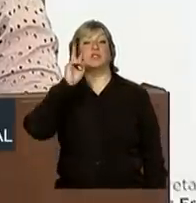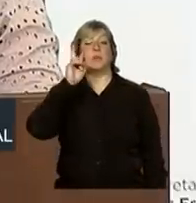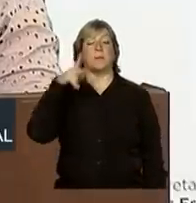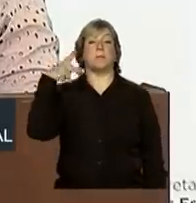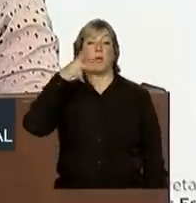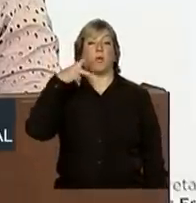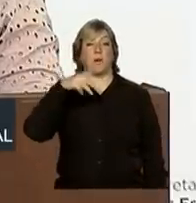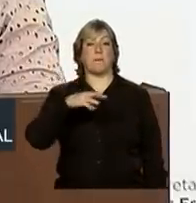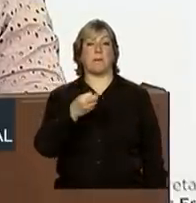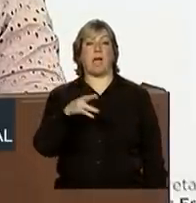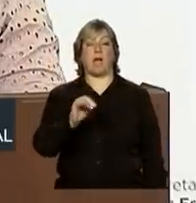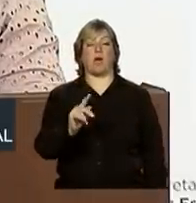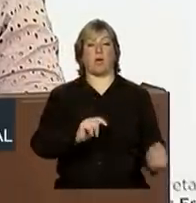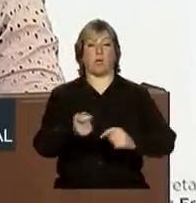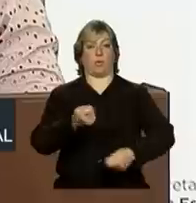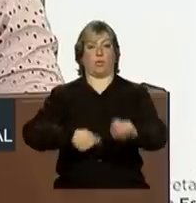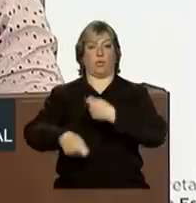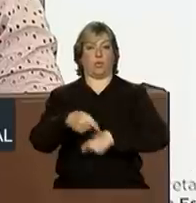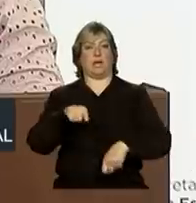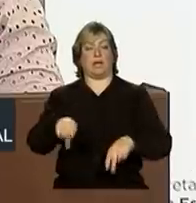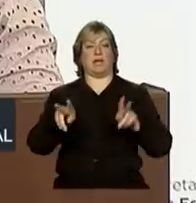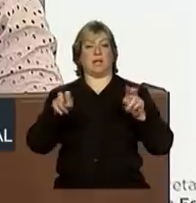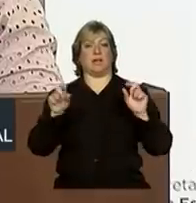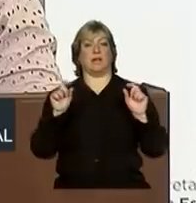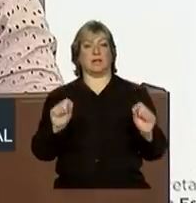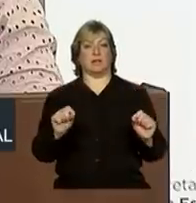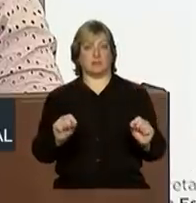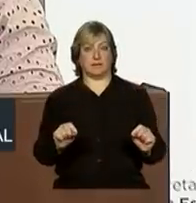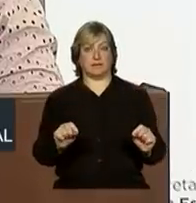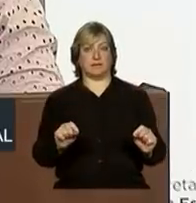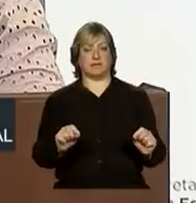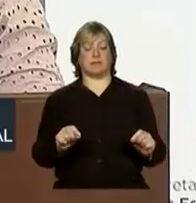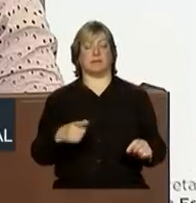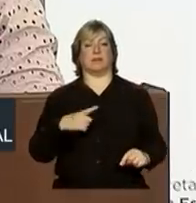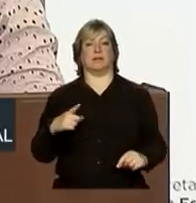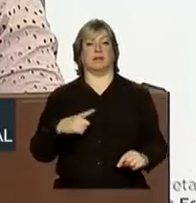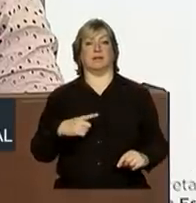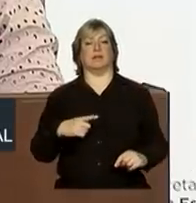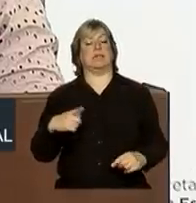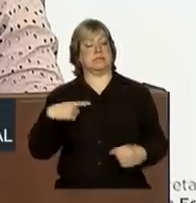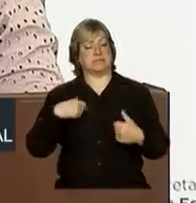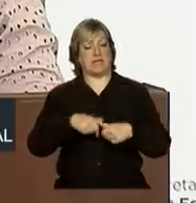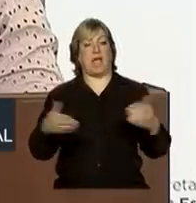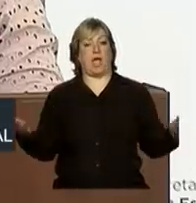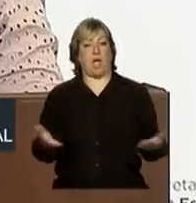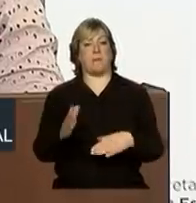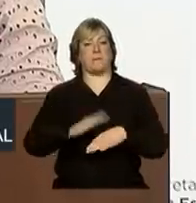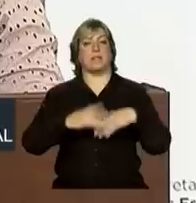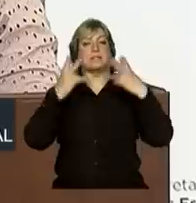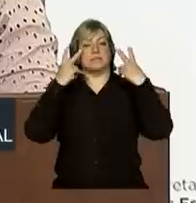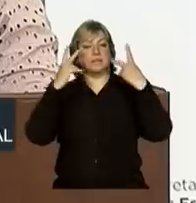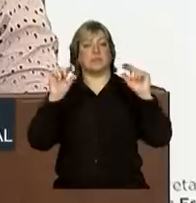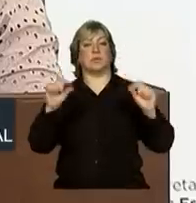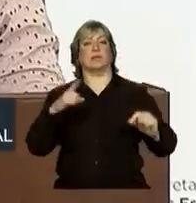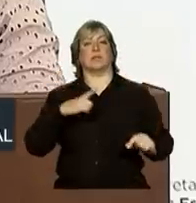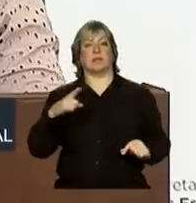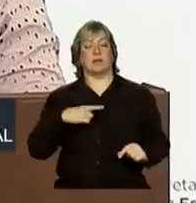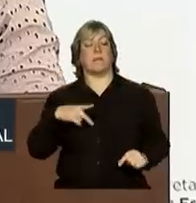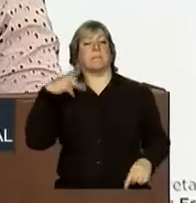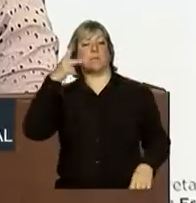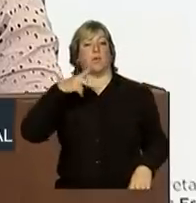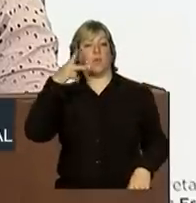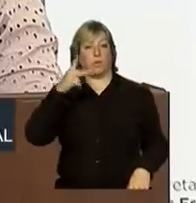macroeconômica, se a questão do desequilíbrio fiscal está mais tranquila, a política monetária e cambial